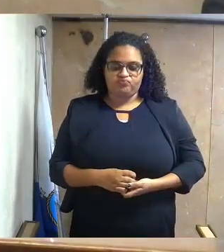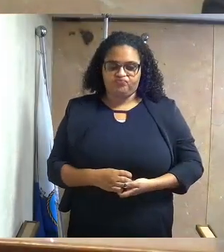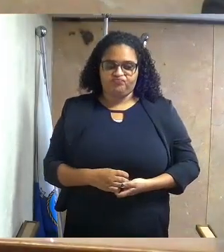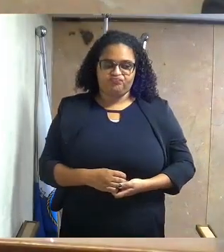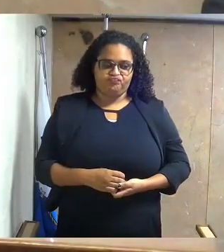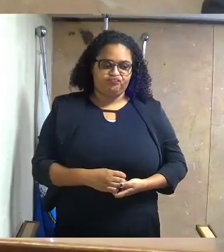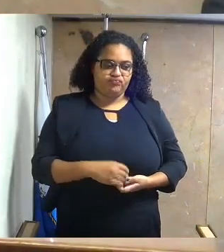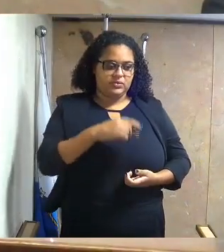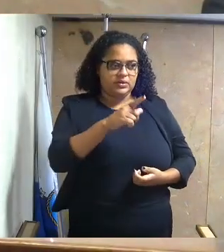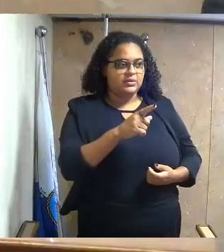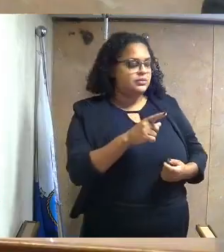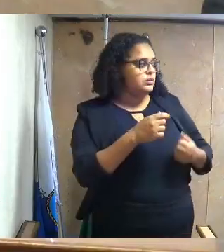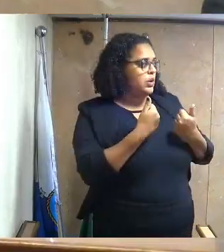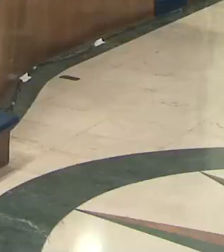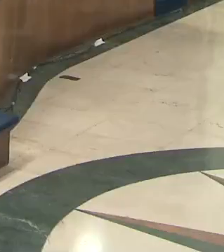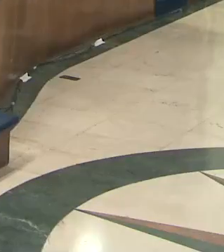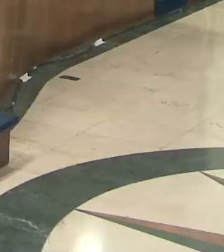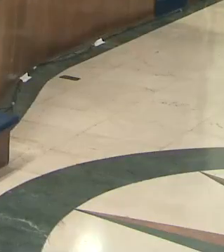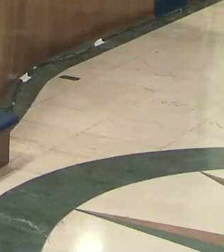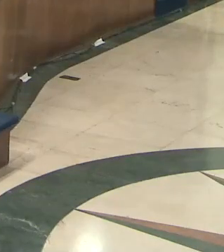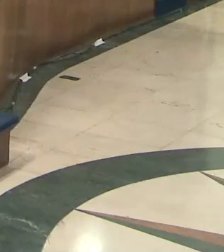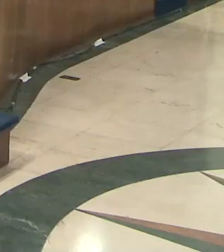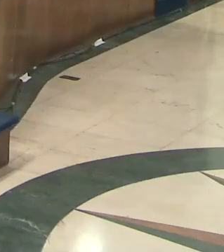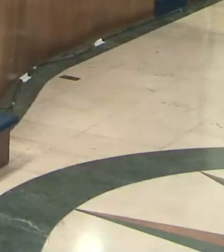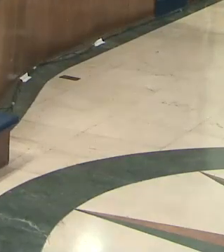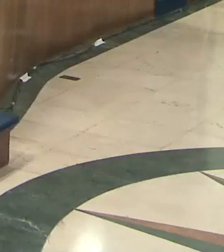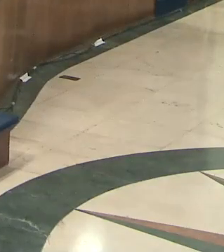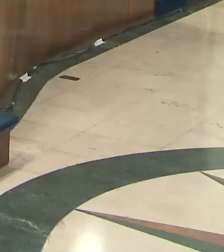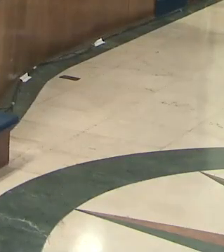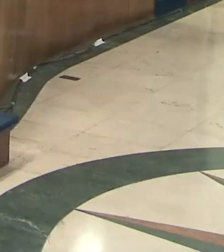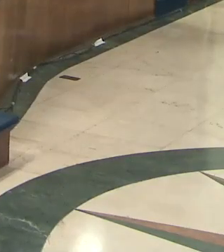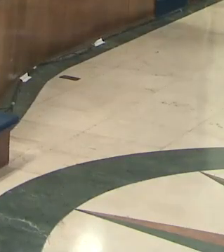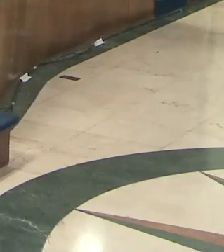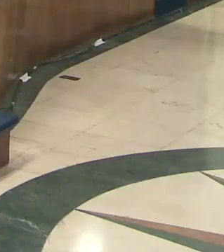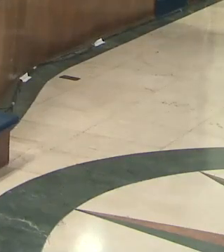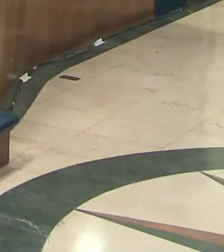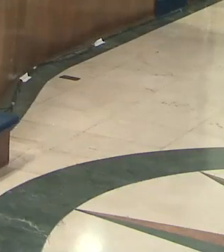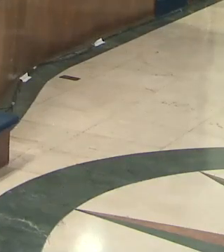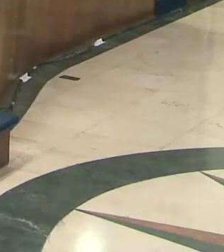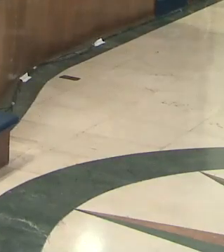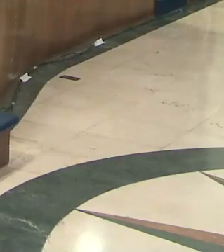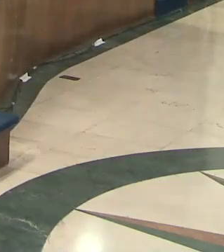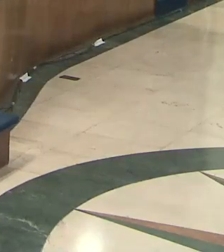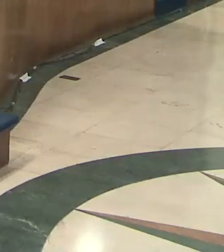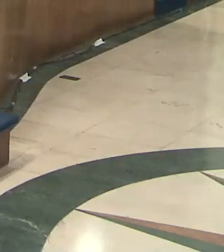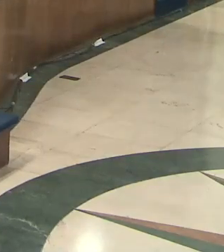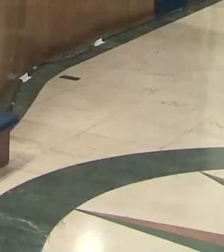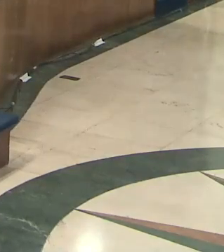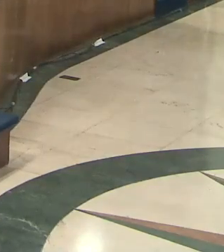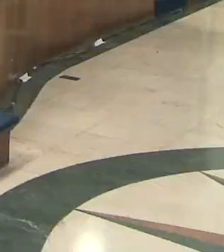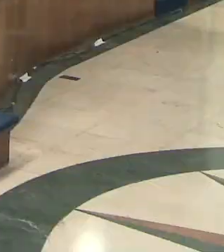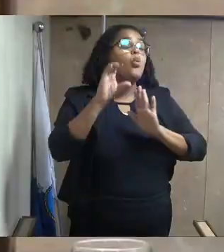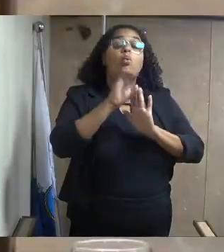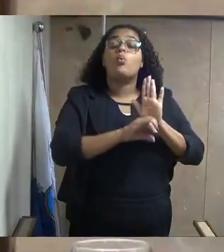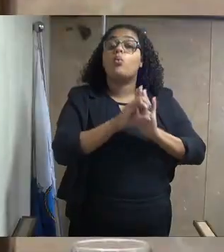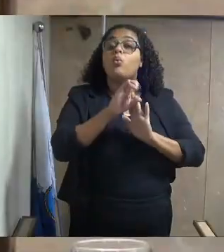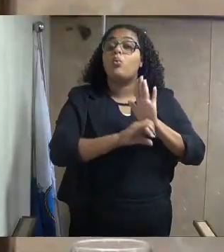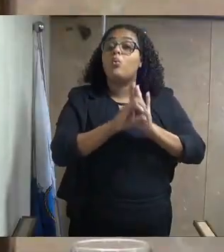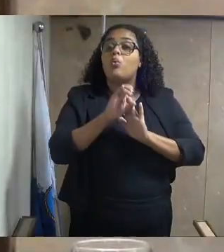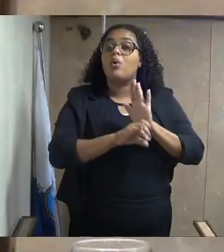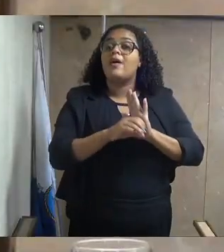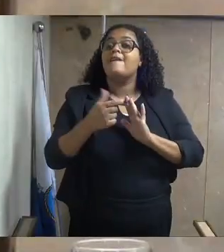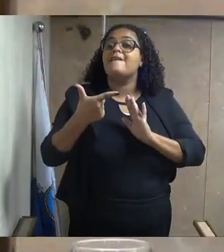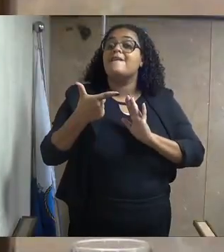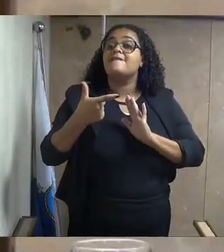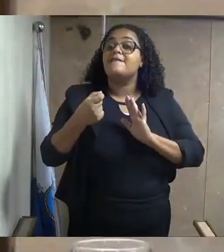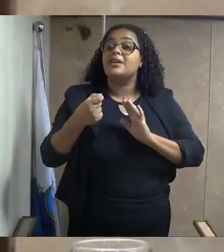Guilherme Wilson, disse que encaminhará as denúncias às empresas, mas ressaltou que os problemas são comuns em todas as cidades. Eu estou há